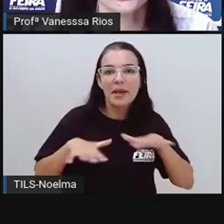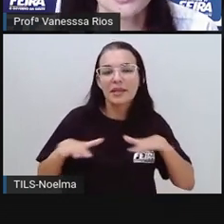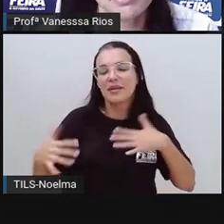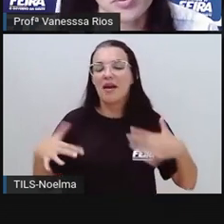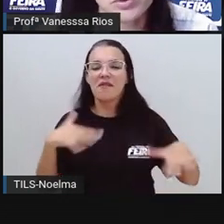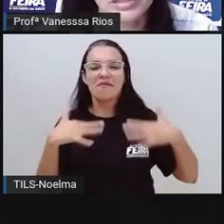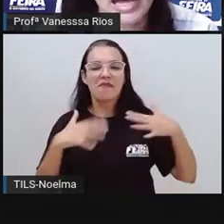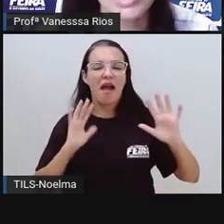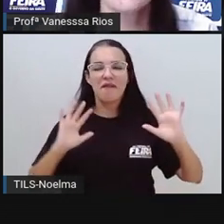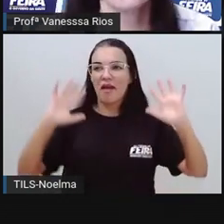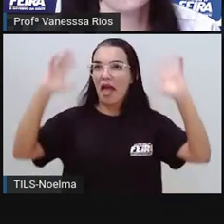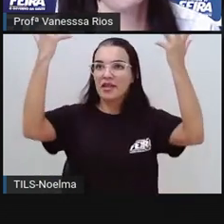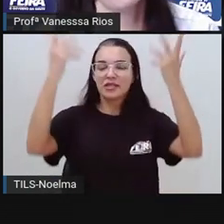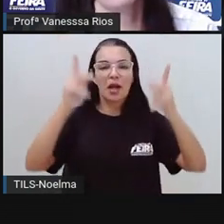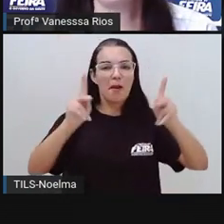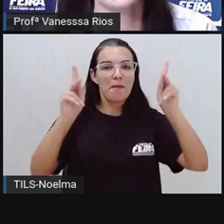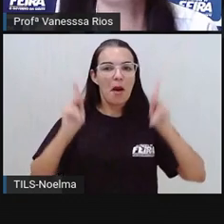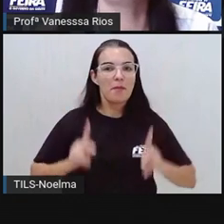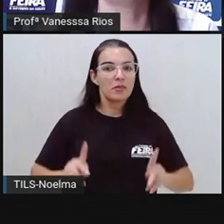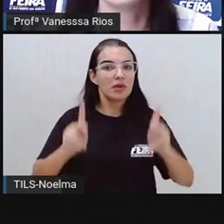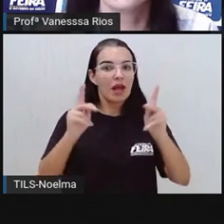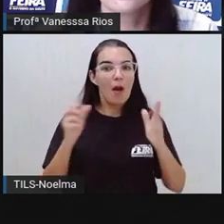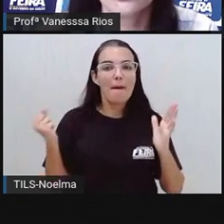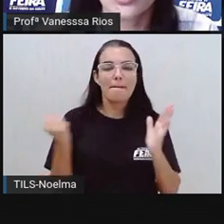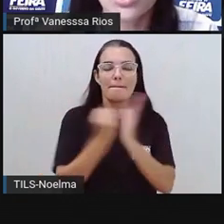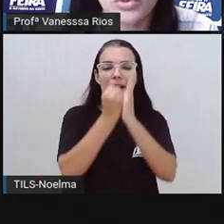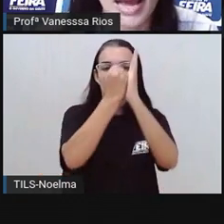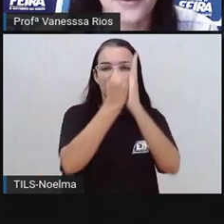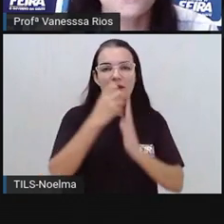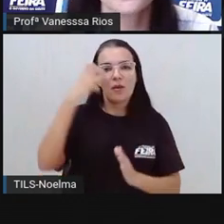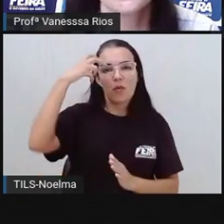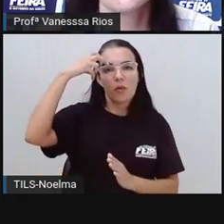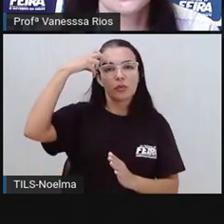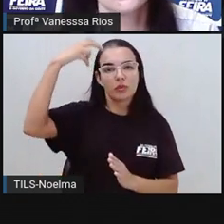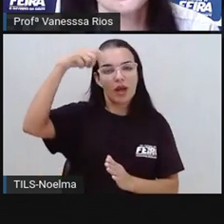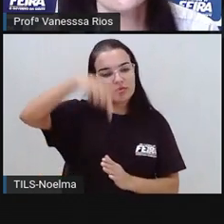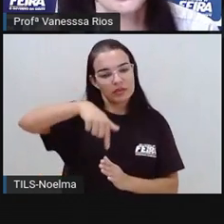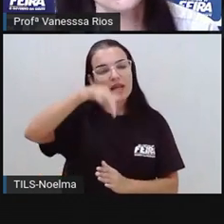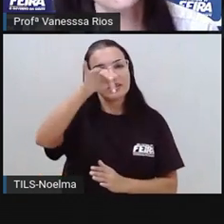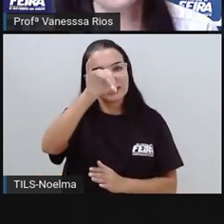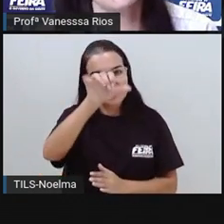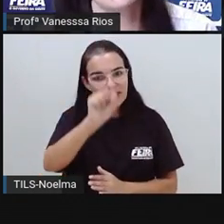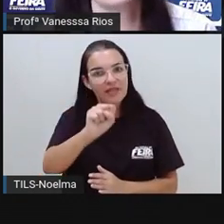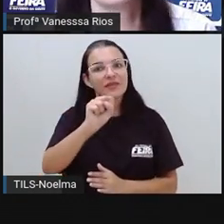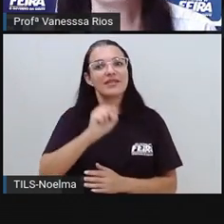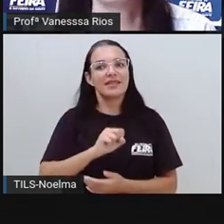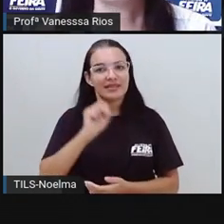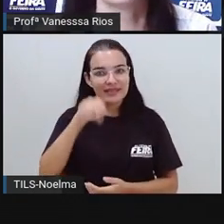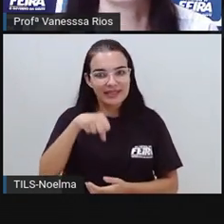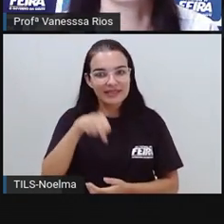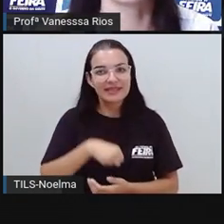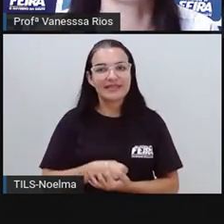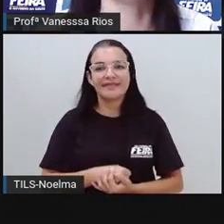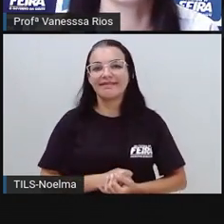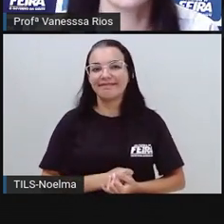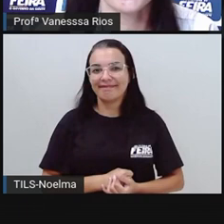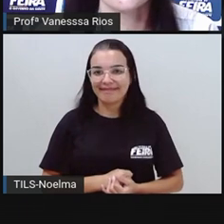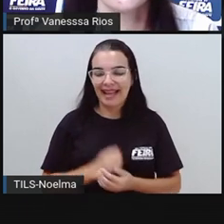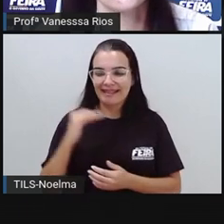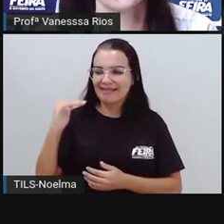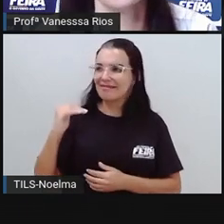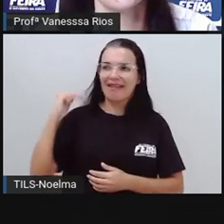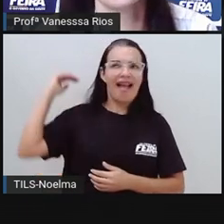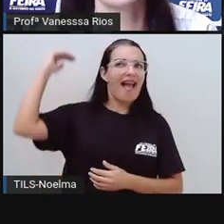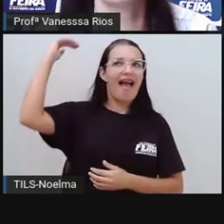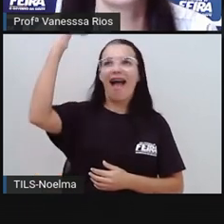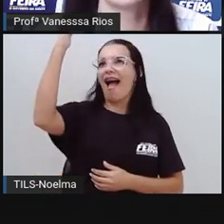festa popular como um patrimônio cultural da cidade de Feira de Santana e que eleva a